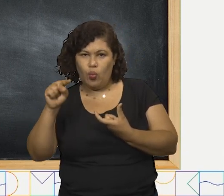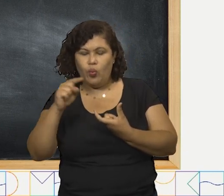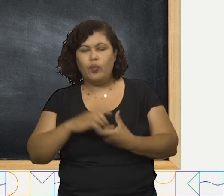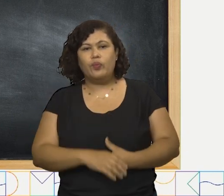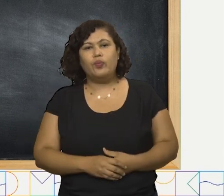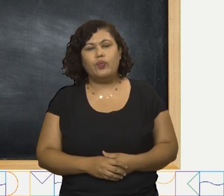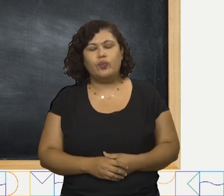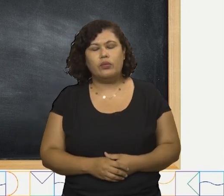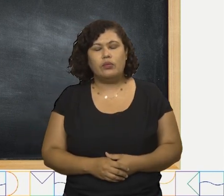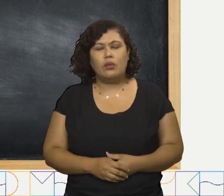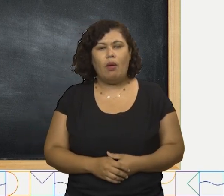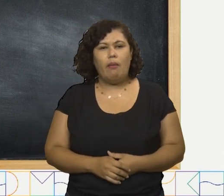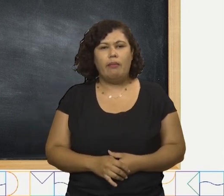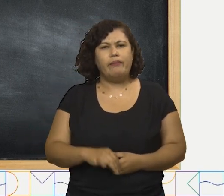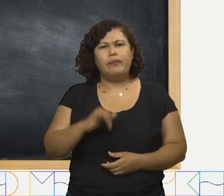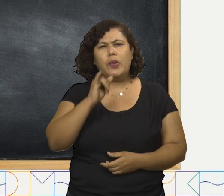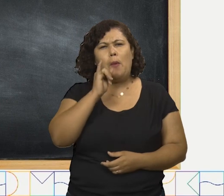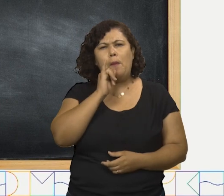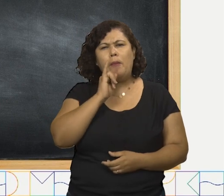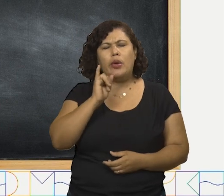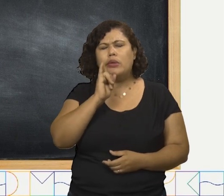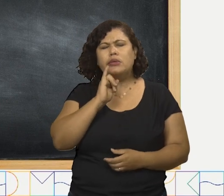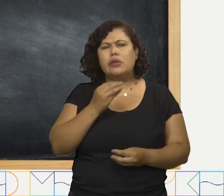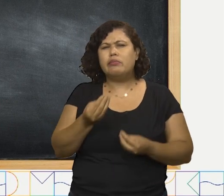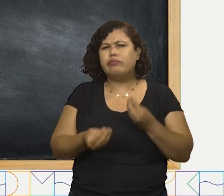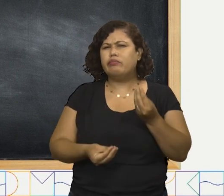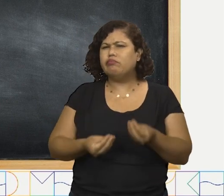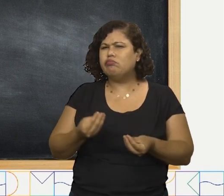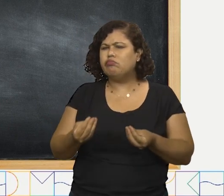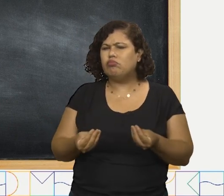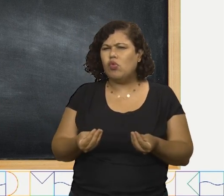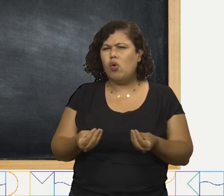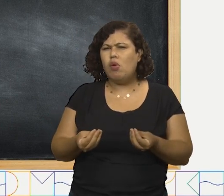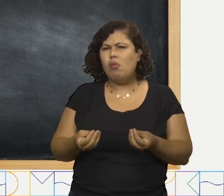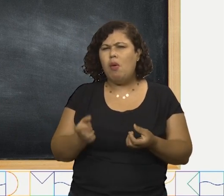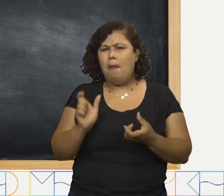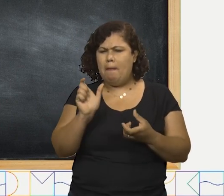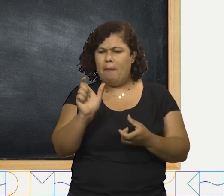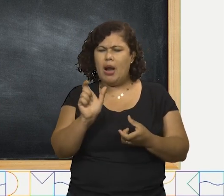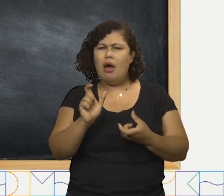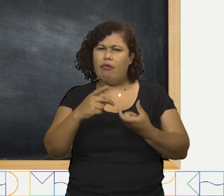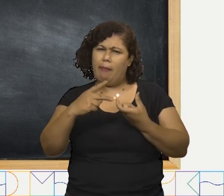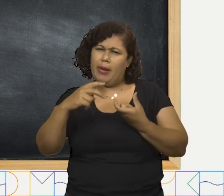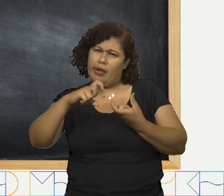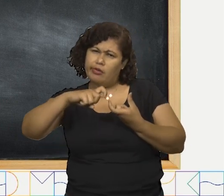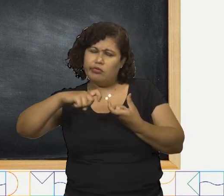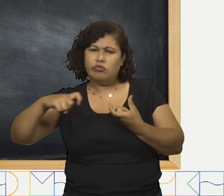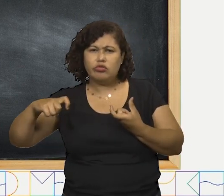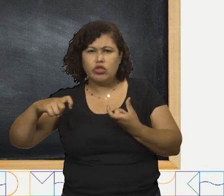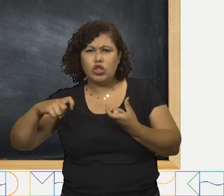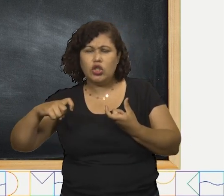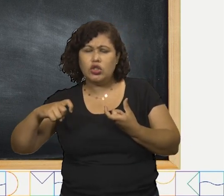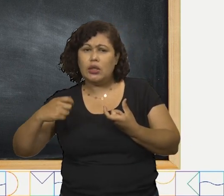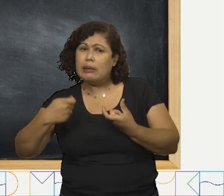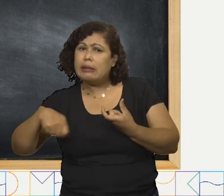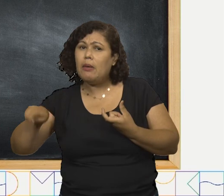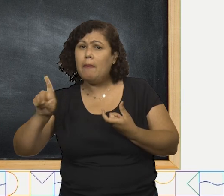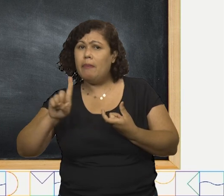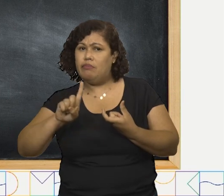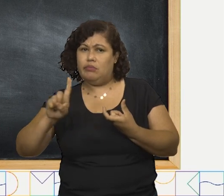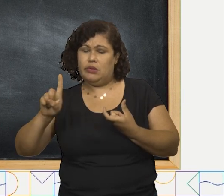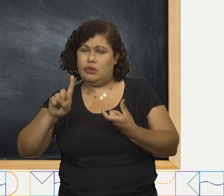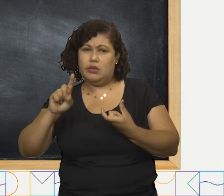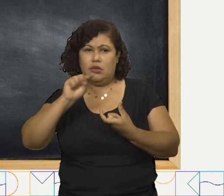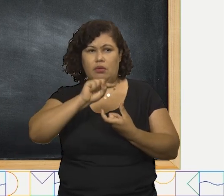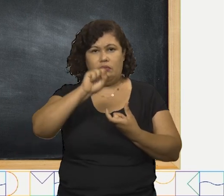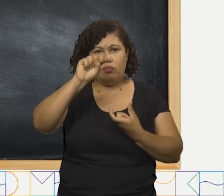Vou dar um exemplo de como é possível palavras paroxítonas não receberem acento